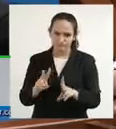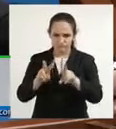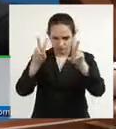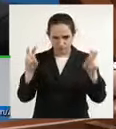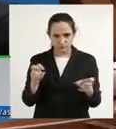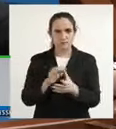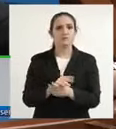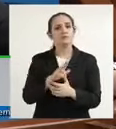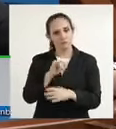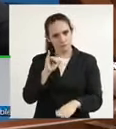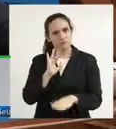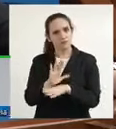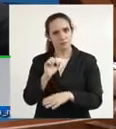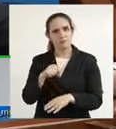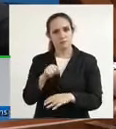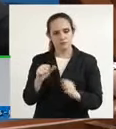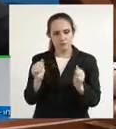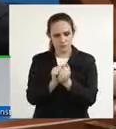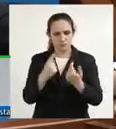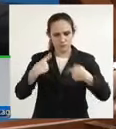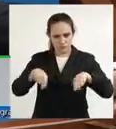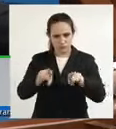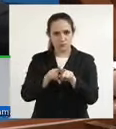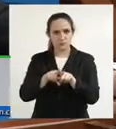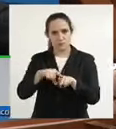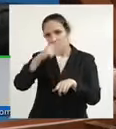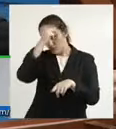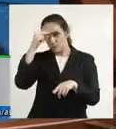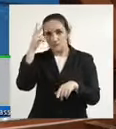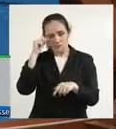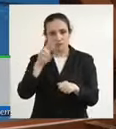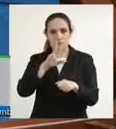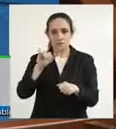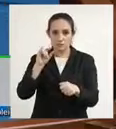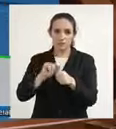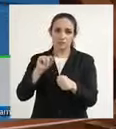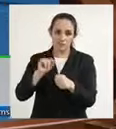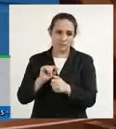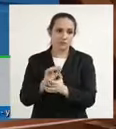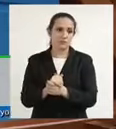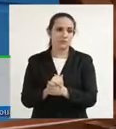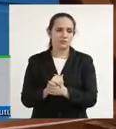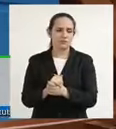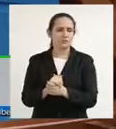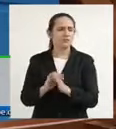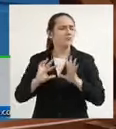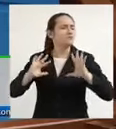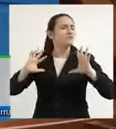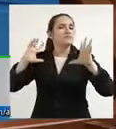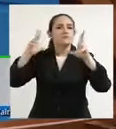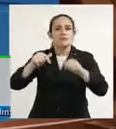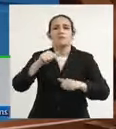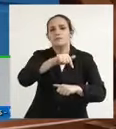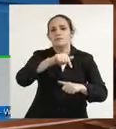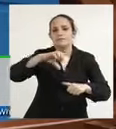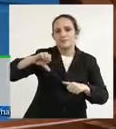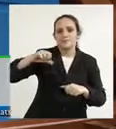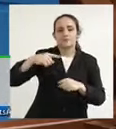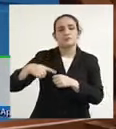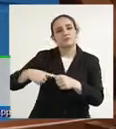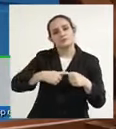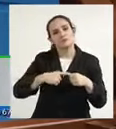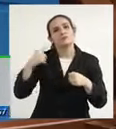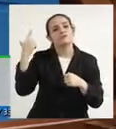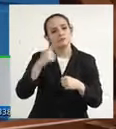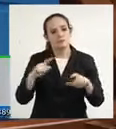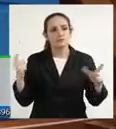implantação junto com os prefeitos para que isso chegue aos 79 municípios e a gente possa diminuir esse índice de violência no